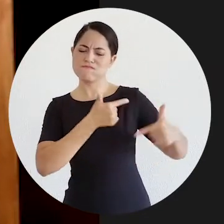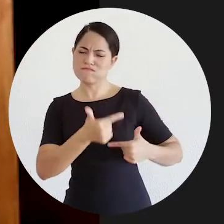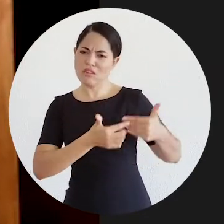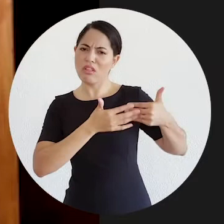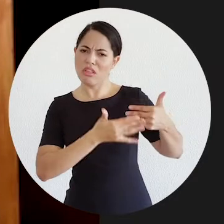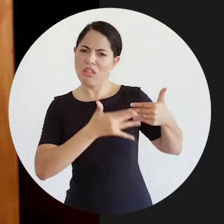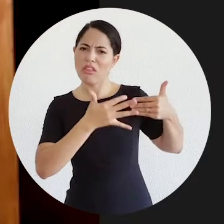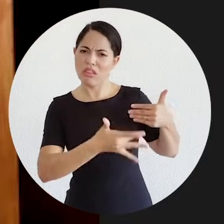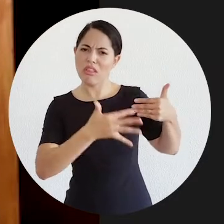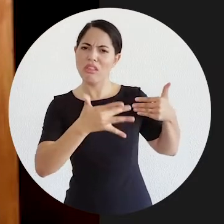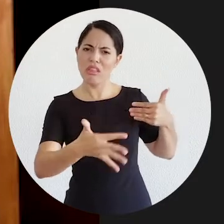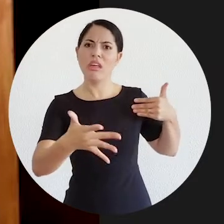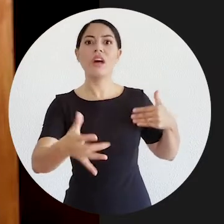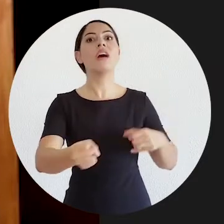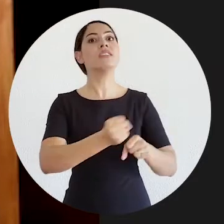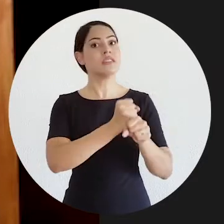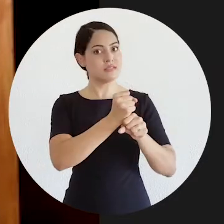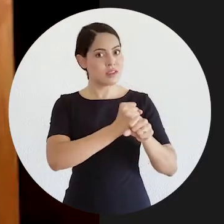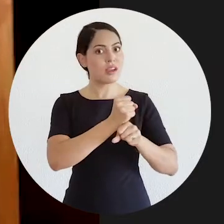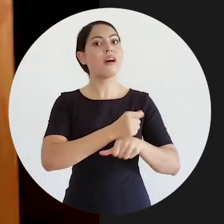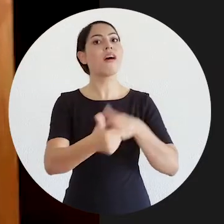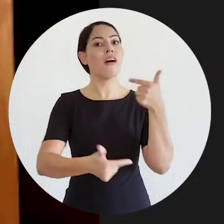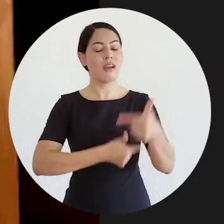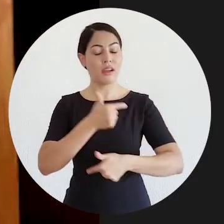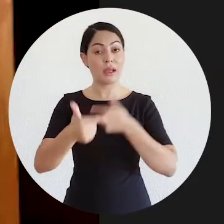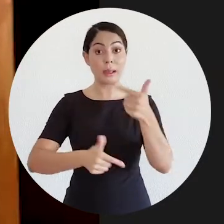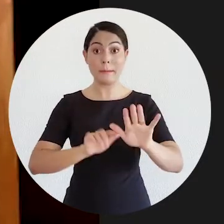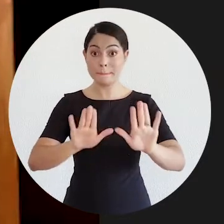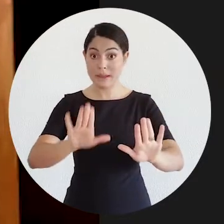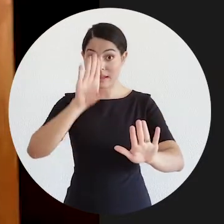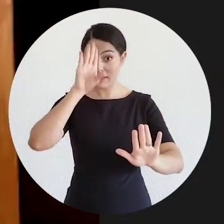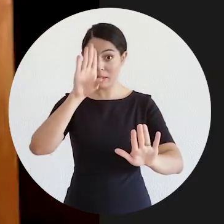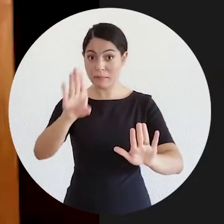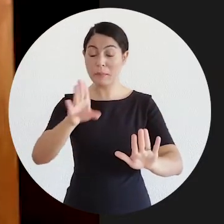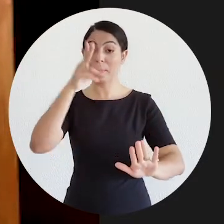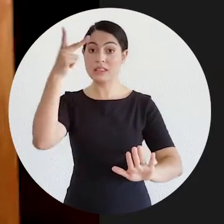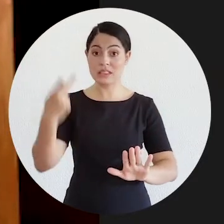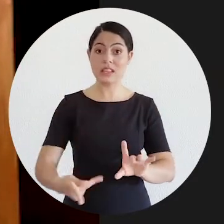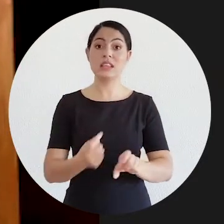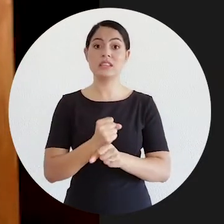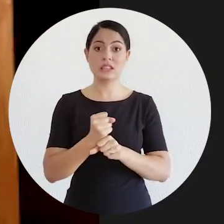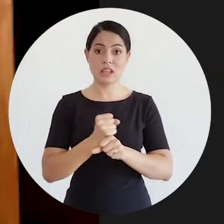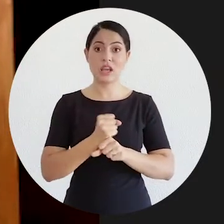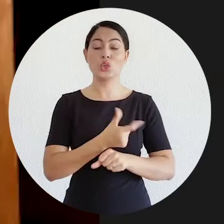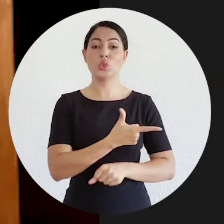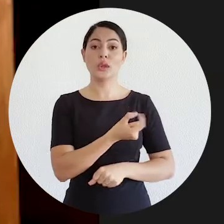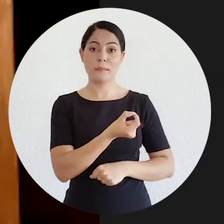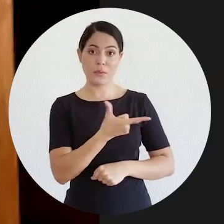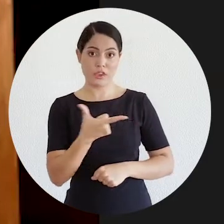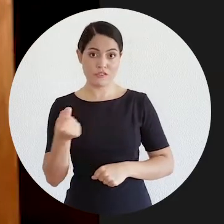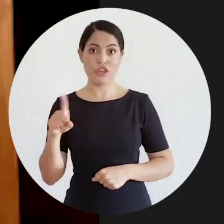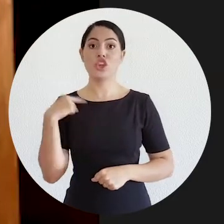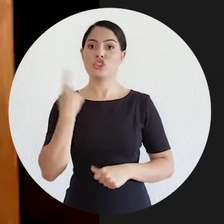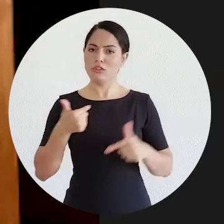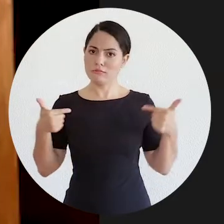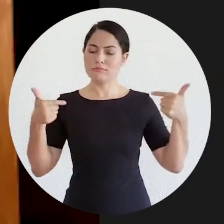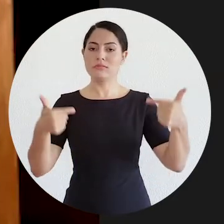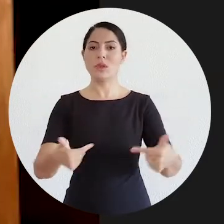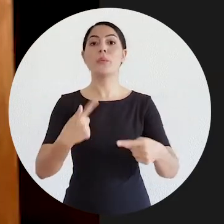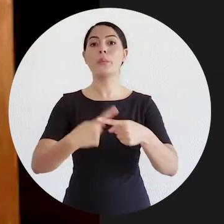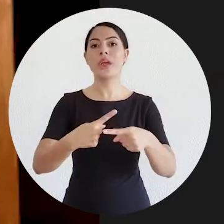fizemos ao longo de todos esses anos, mas, sobretudo, nesse ano de 2020,